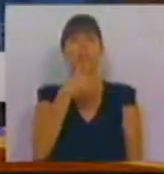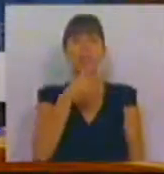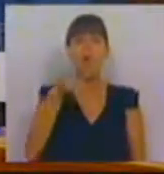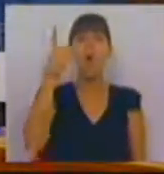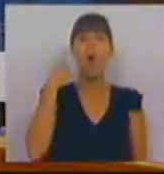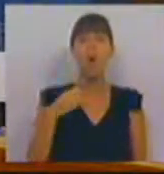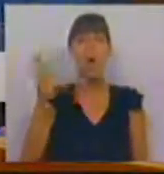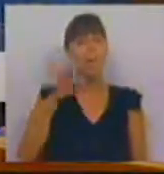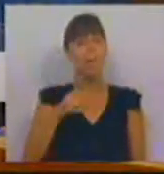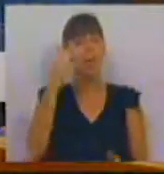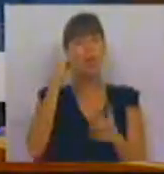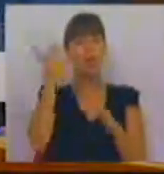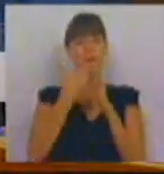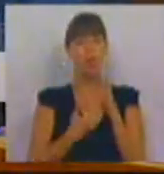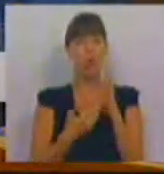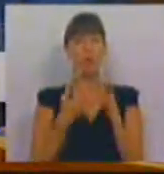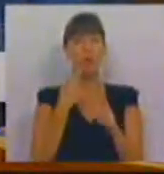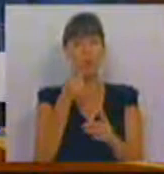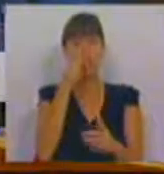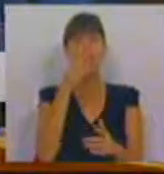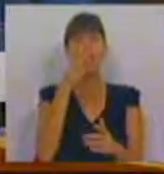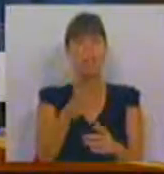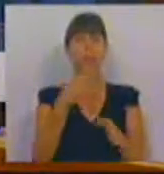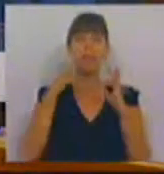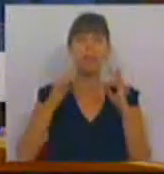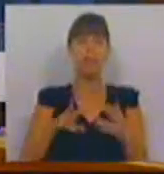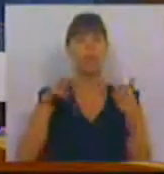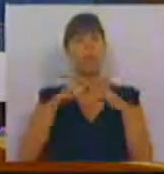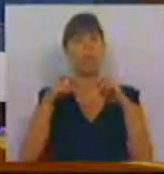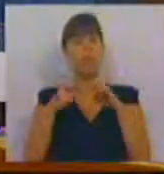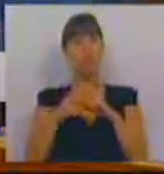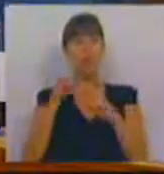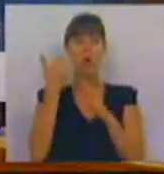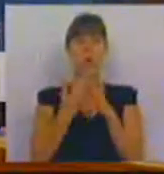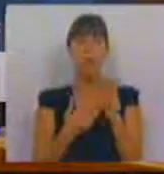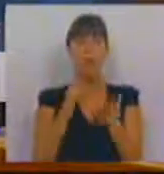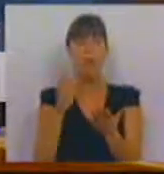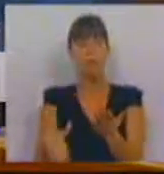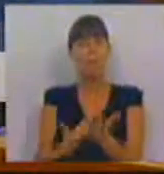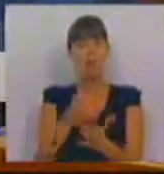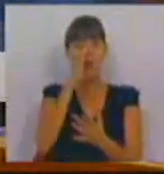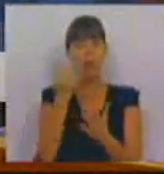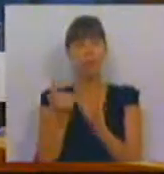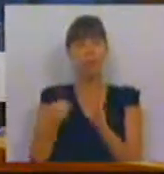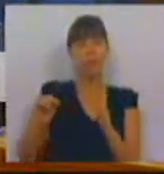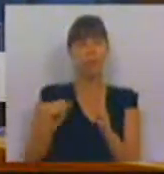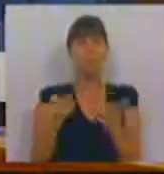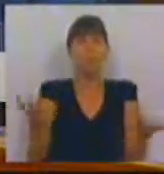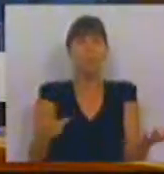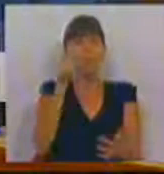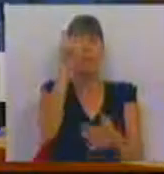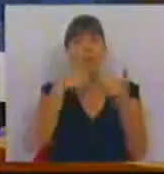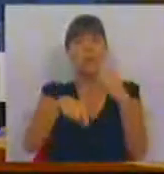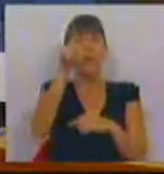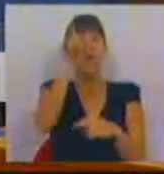de ontem, mais um constitucionalista, Costa Andrade, que diz, seguramente há problemas de constitucionalidade em tal proposta do Governo. Portanto, V. Exª,